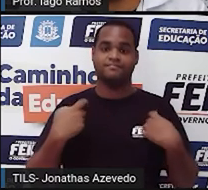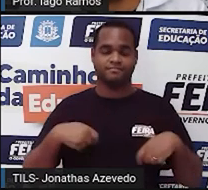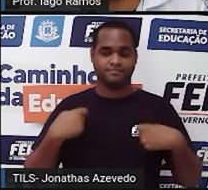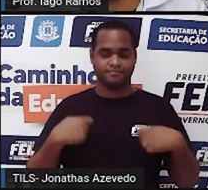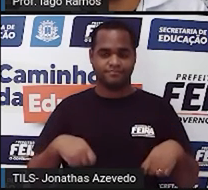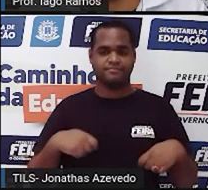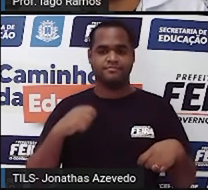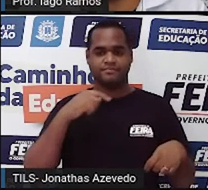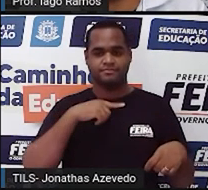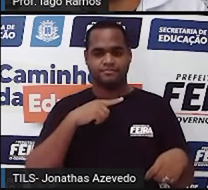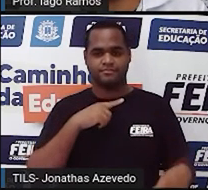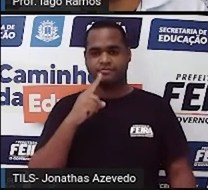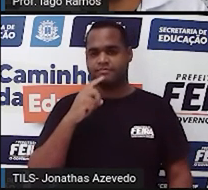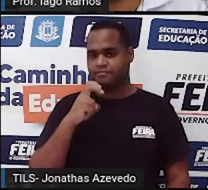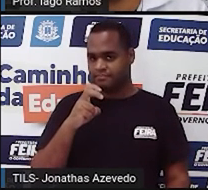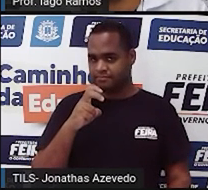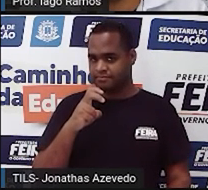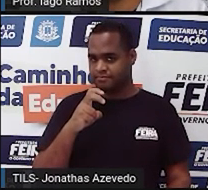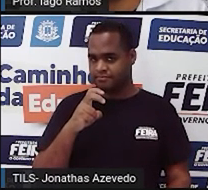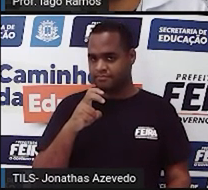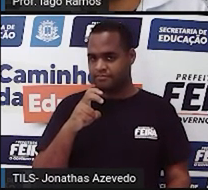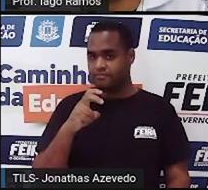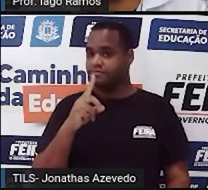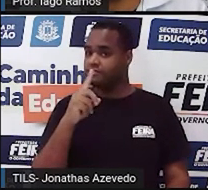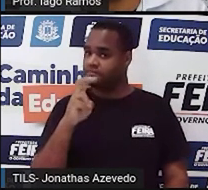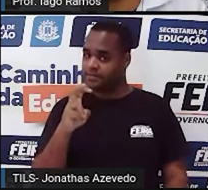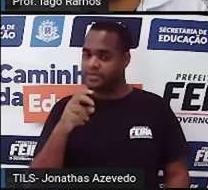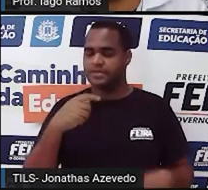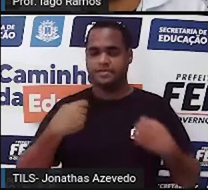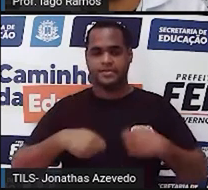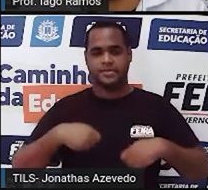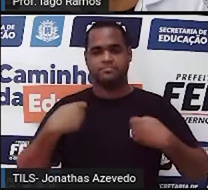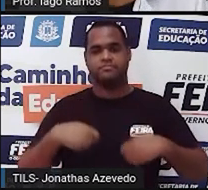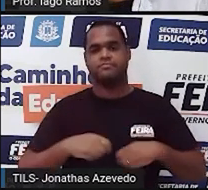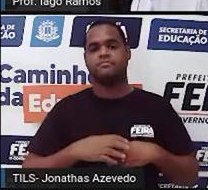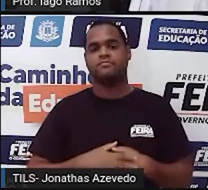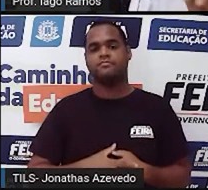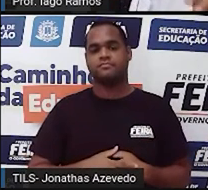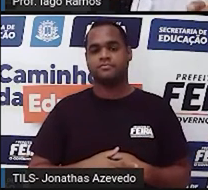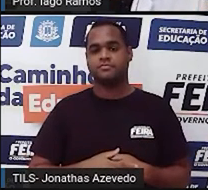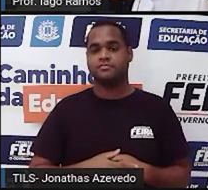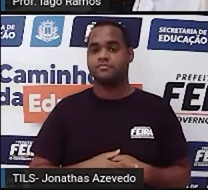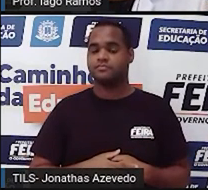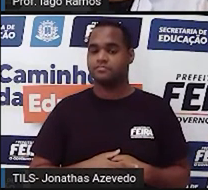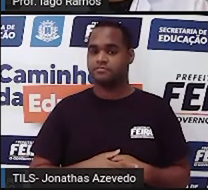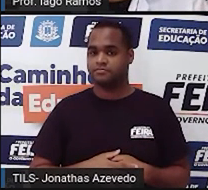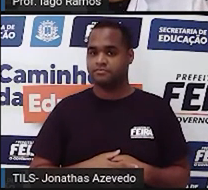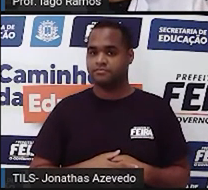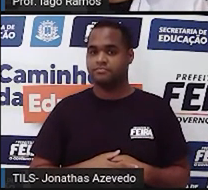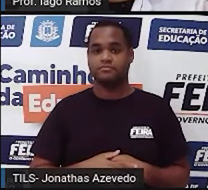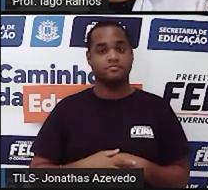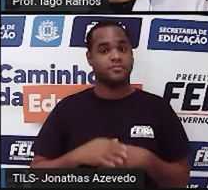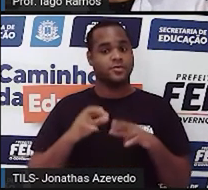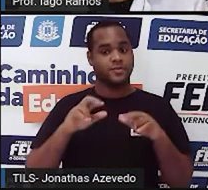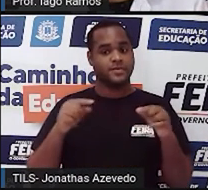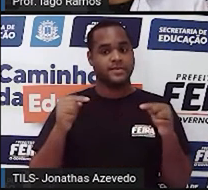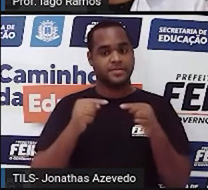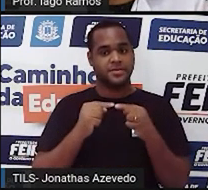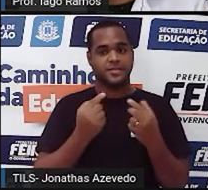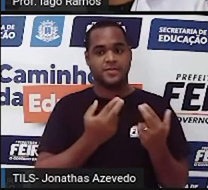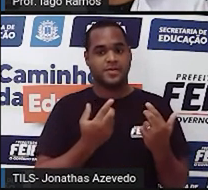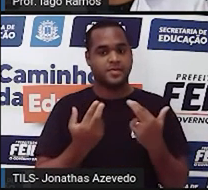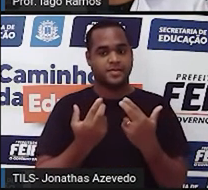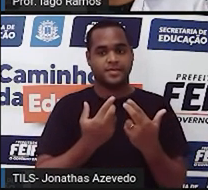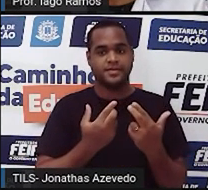os três números tem que dar 15 e aqui também tem que dar 15. Tudo isso ao mesmo tempo, galera. Olha